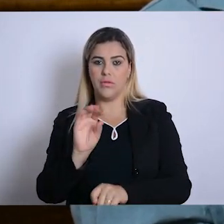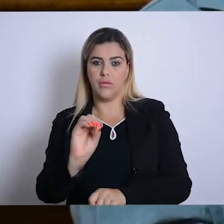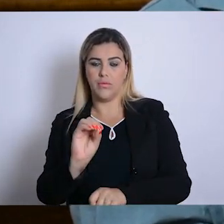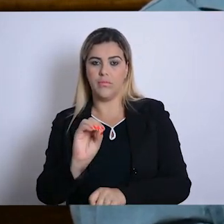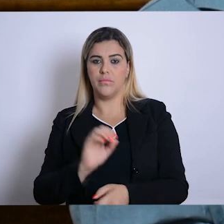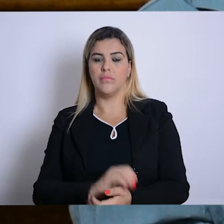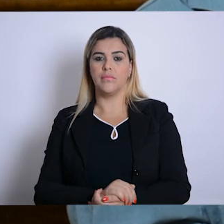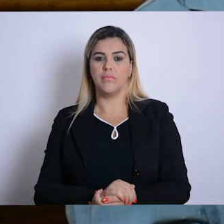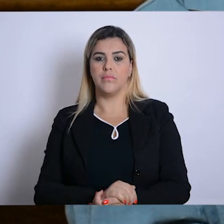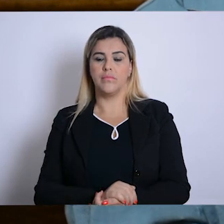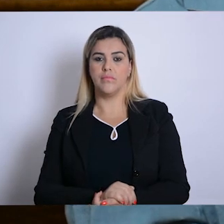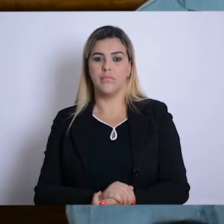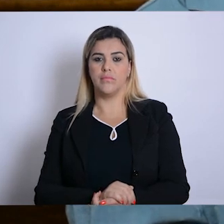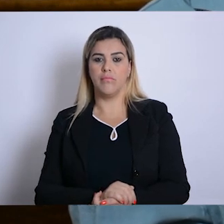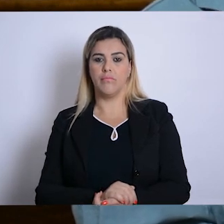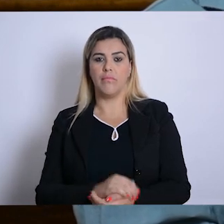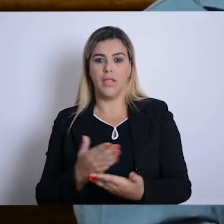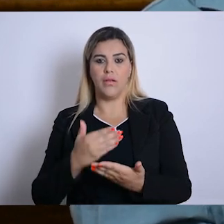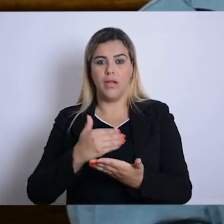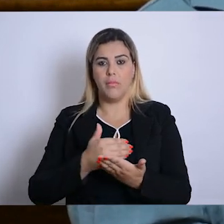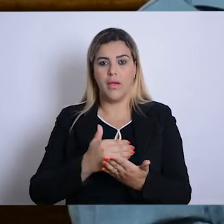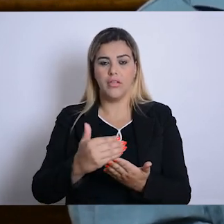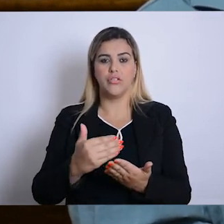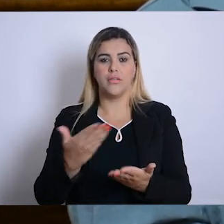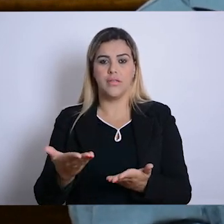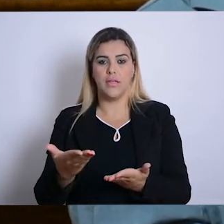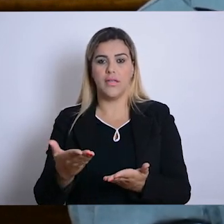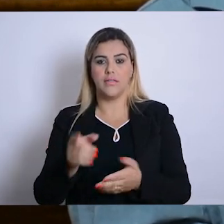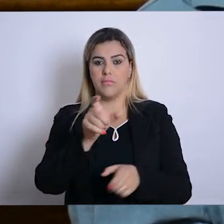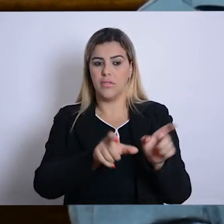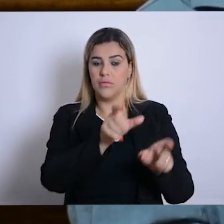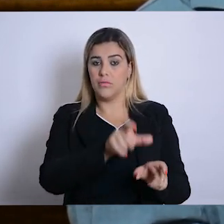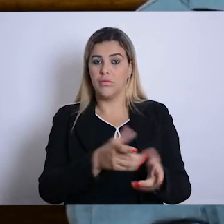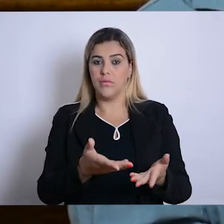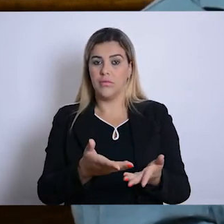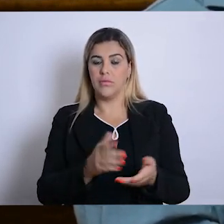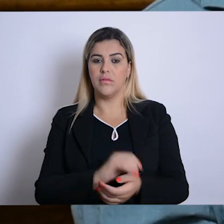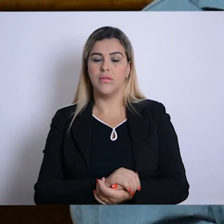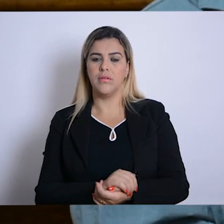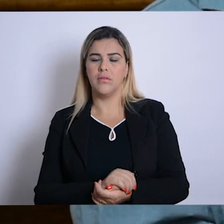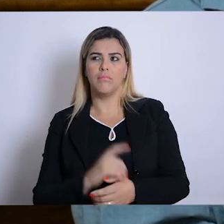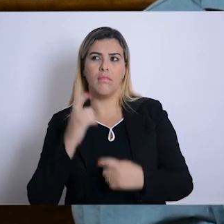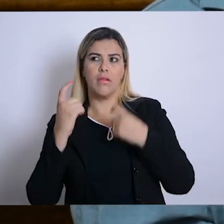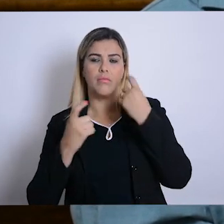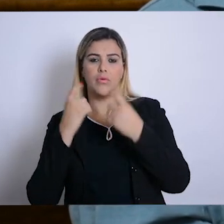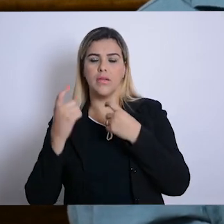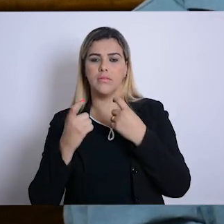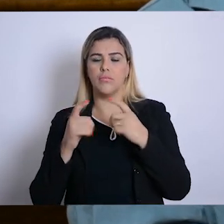Aí, a partir dessas pessoas, veio uma indagação e uma preocupação do professor Rui.